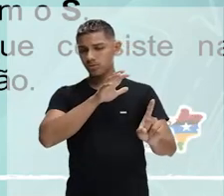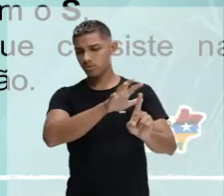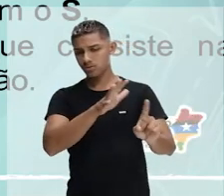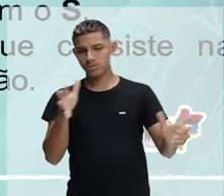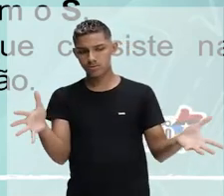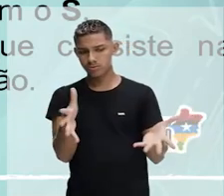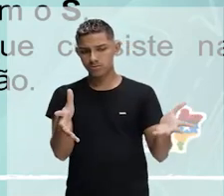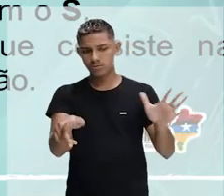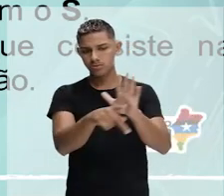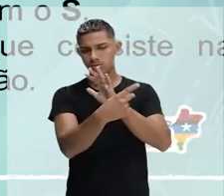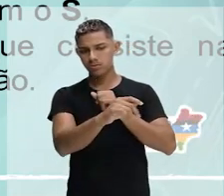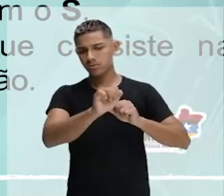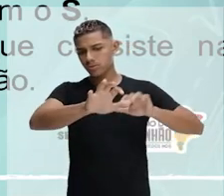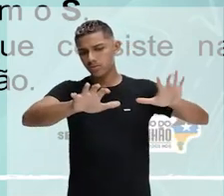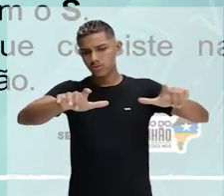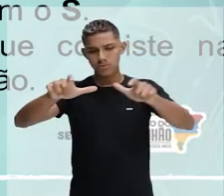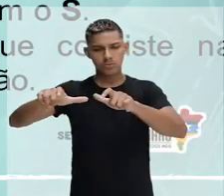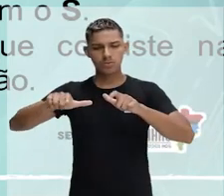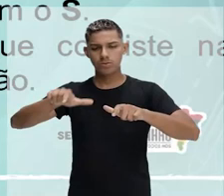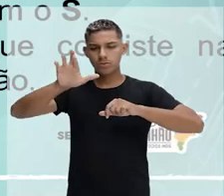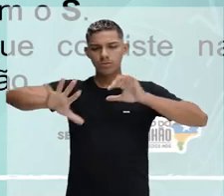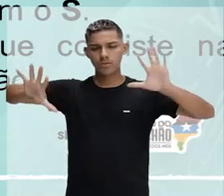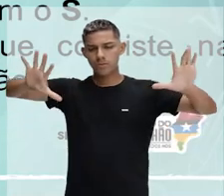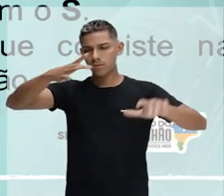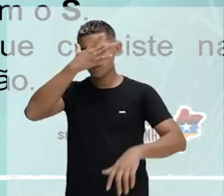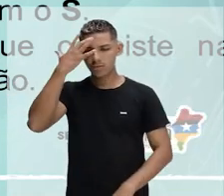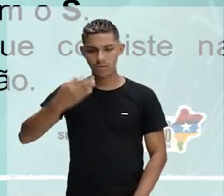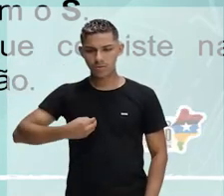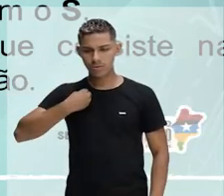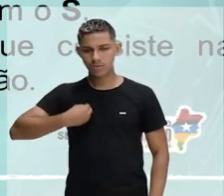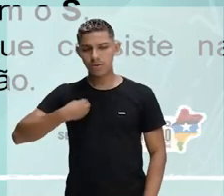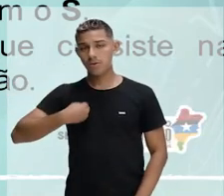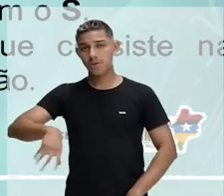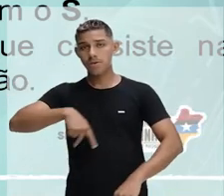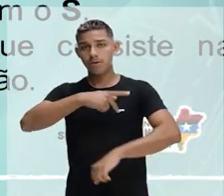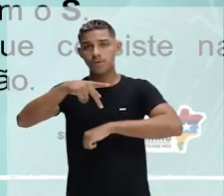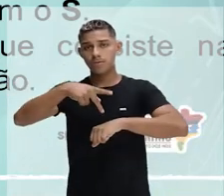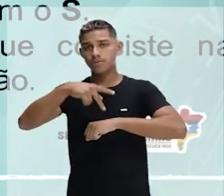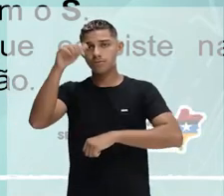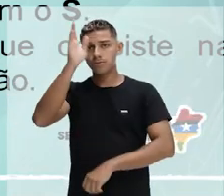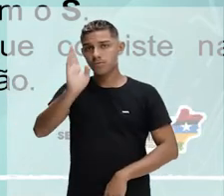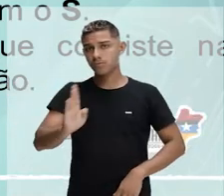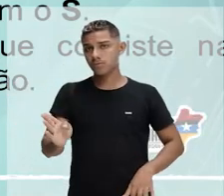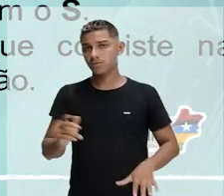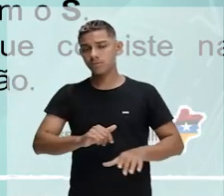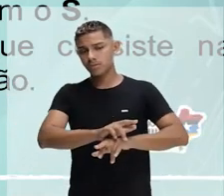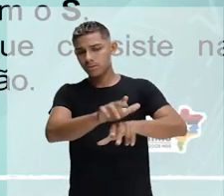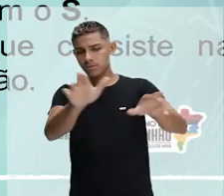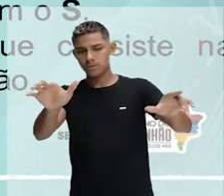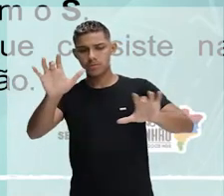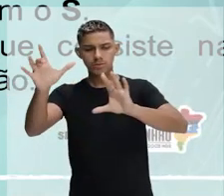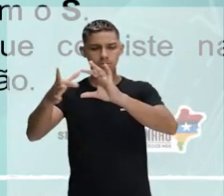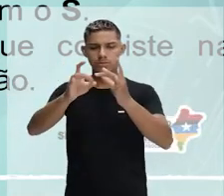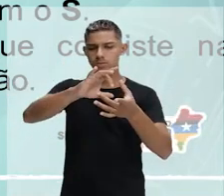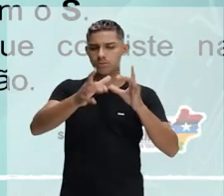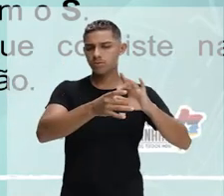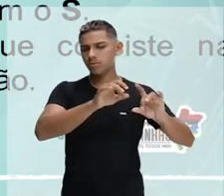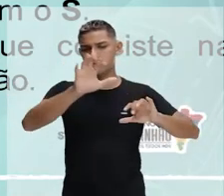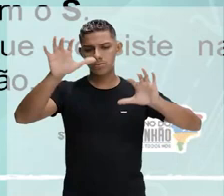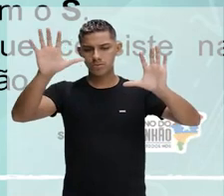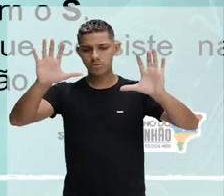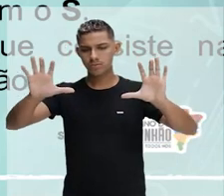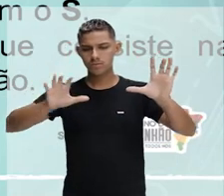espaço geográfico ocupado pelo falante. Em um país com dimensões continentais, como o Brasil, elas são